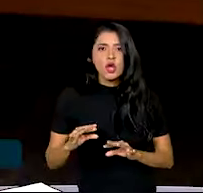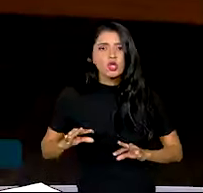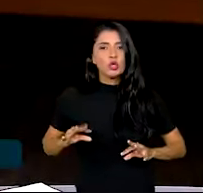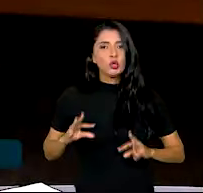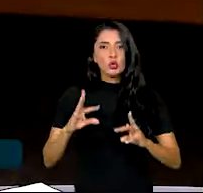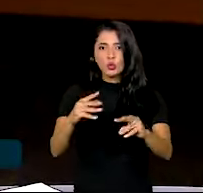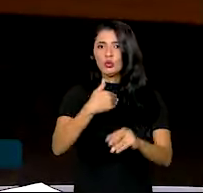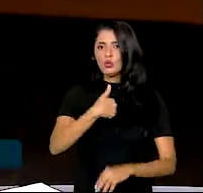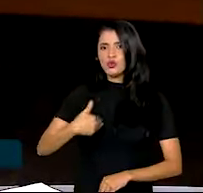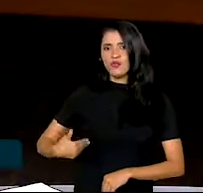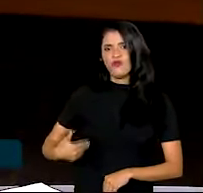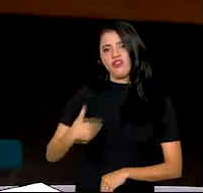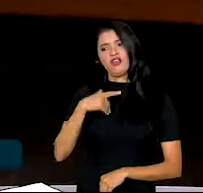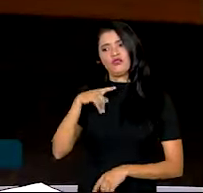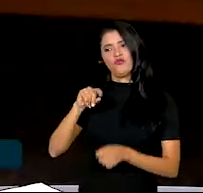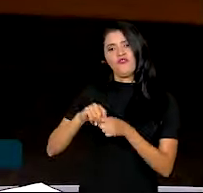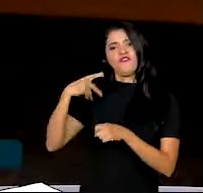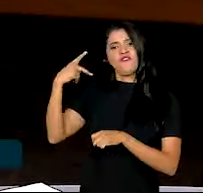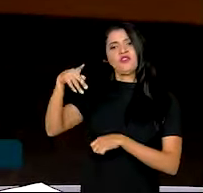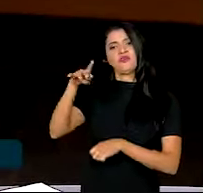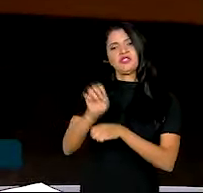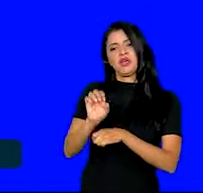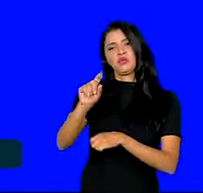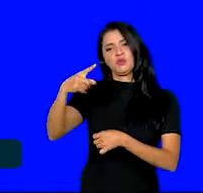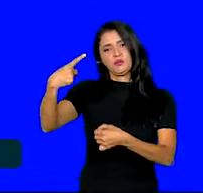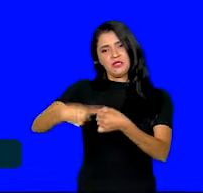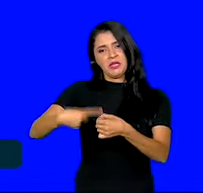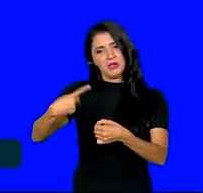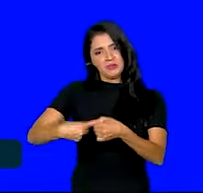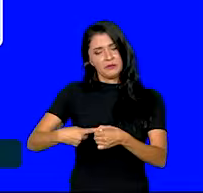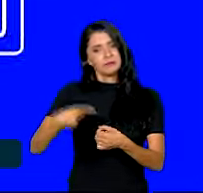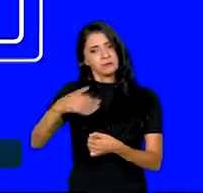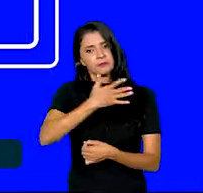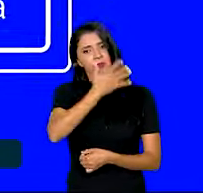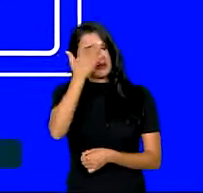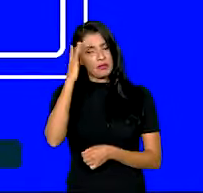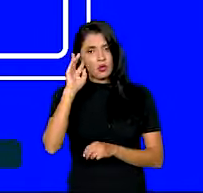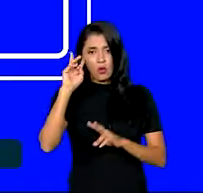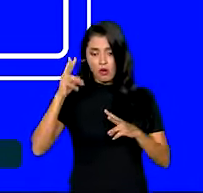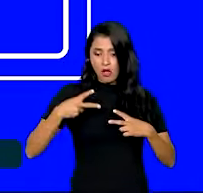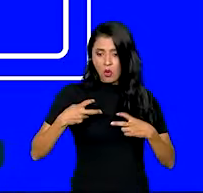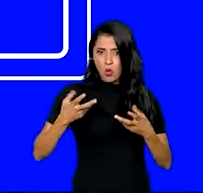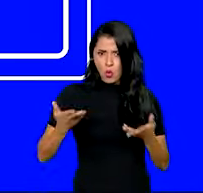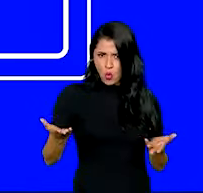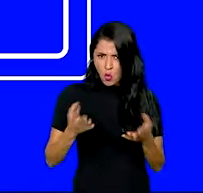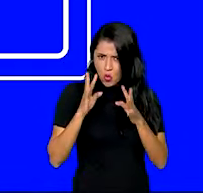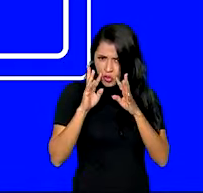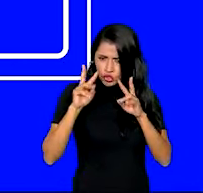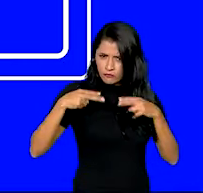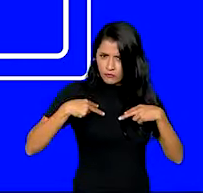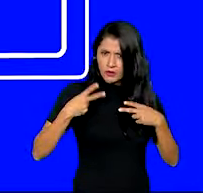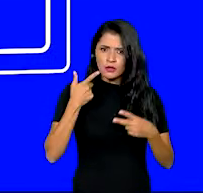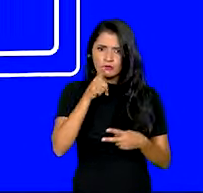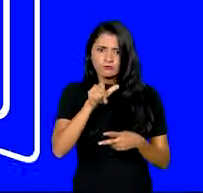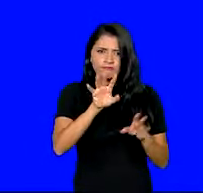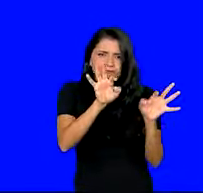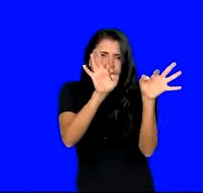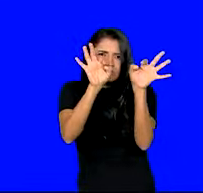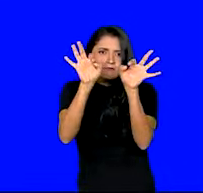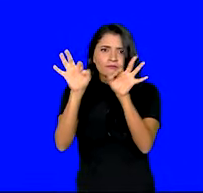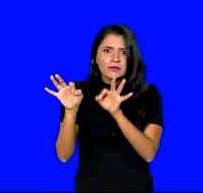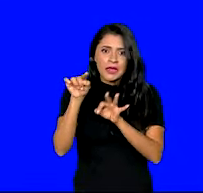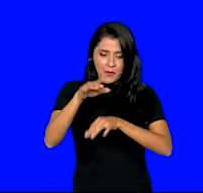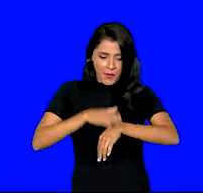governo federal já fez no seu estado ou na sua cidade. Então as pessoas que estão nos assistindo hoje, se elas estão nos acompanhando,